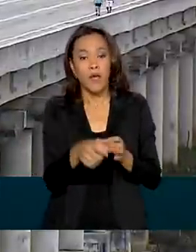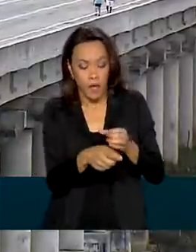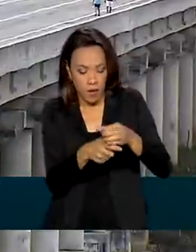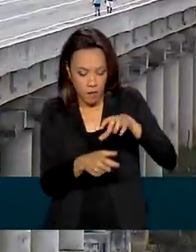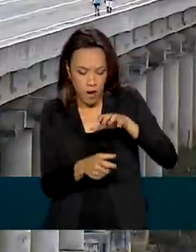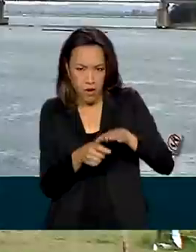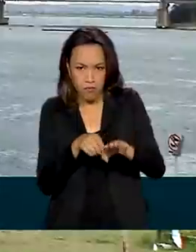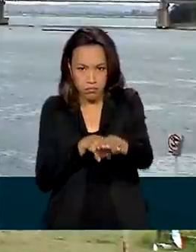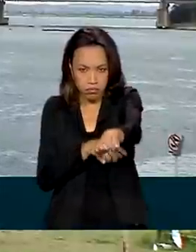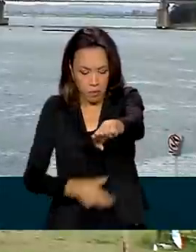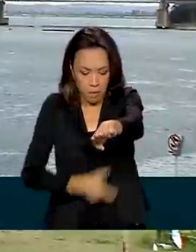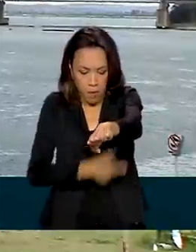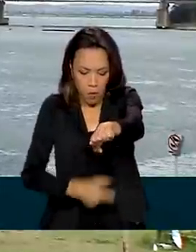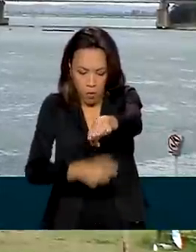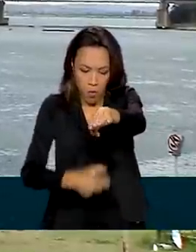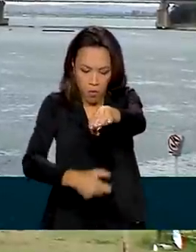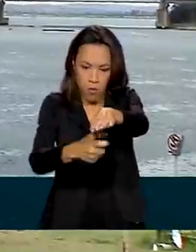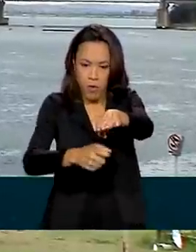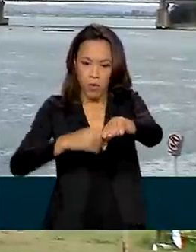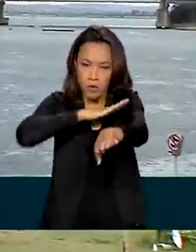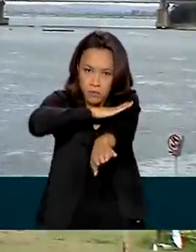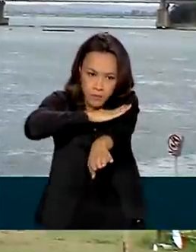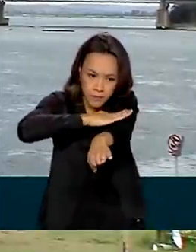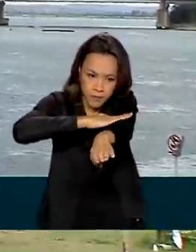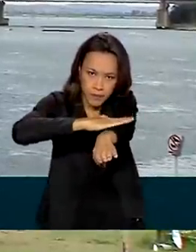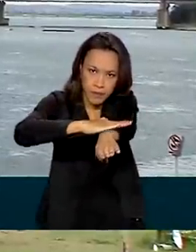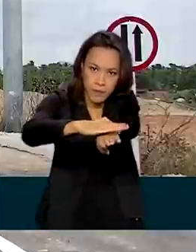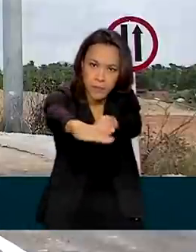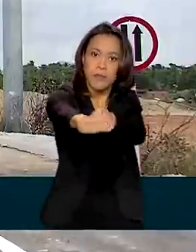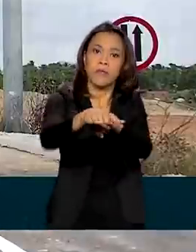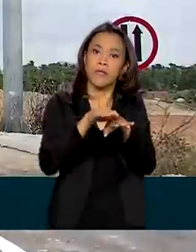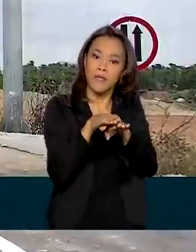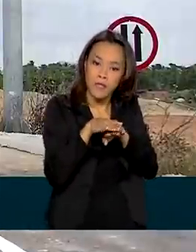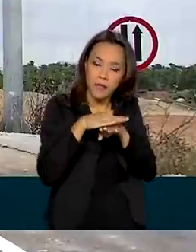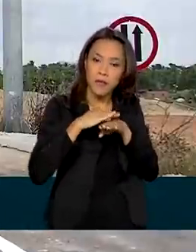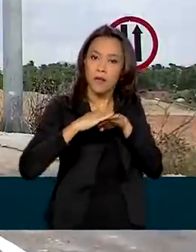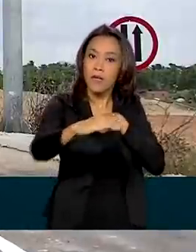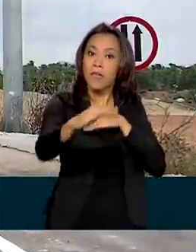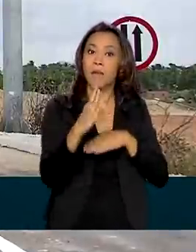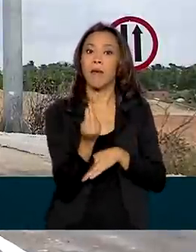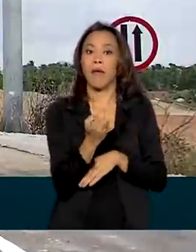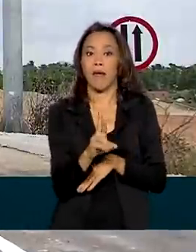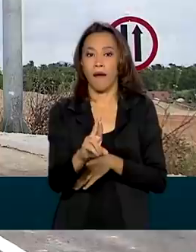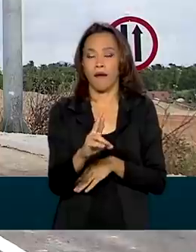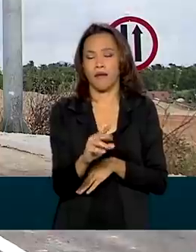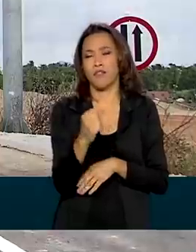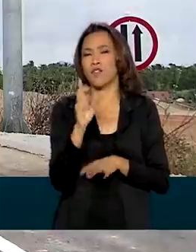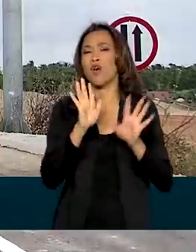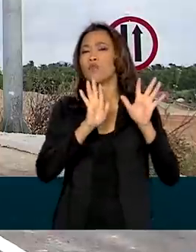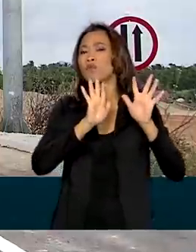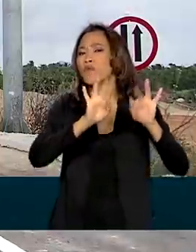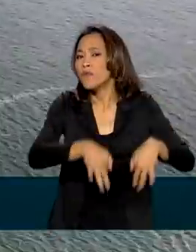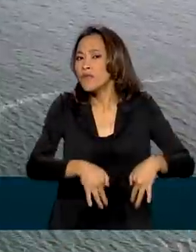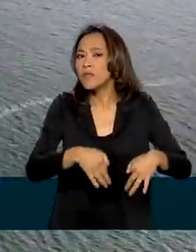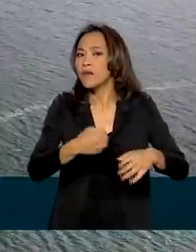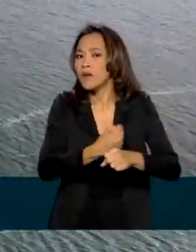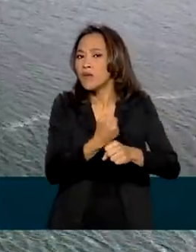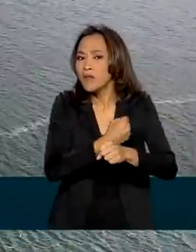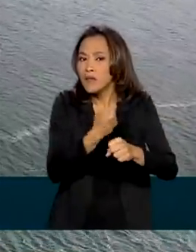cabeceiras da ponte, para nivelá-la na altura da rodovia, só começaram a ser feitos no final de 2019.